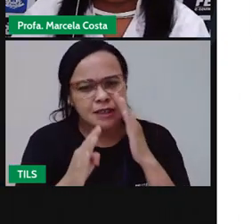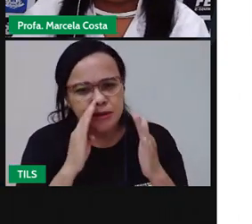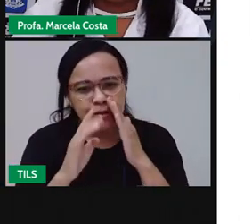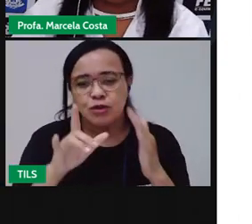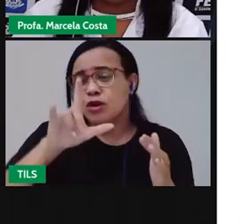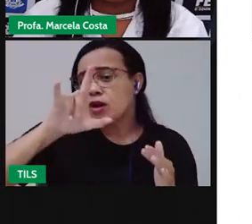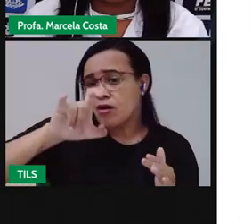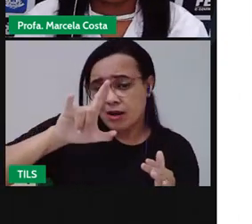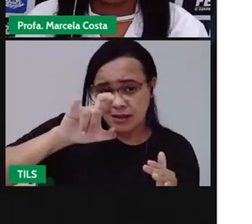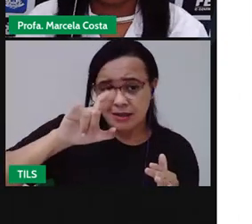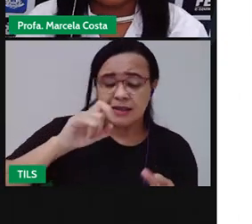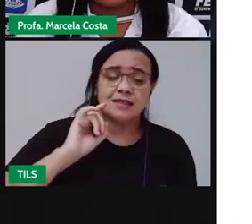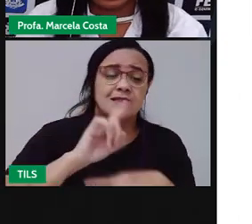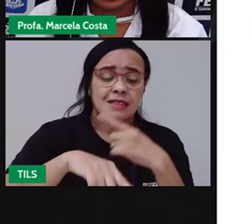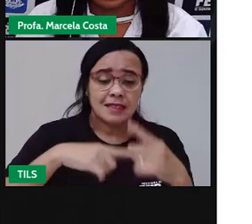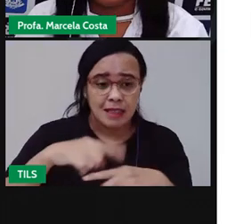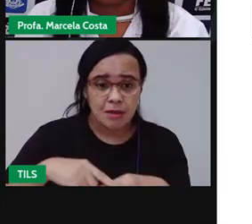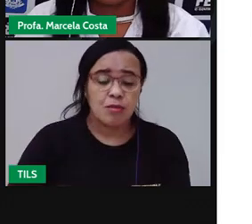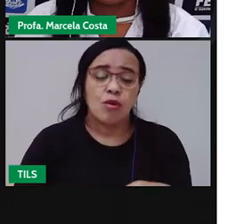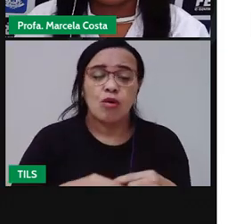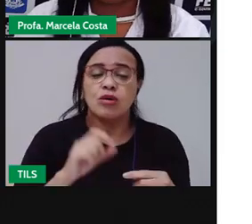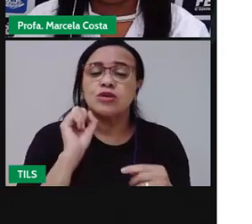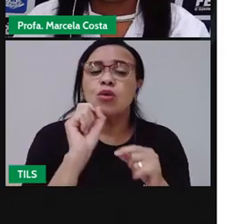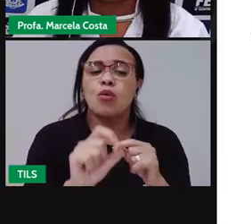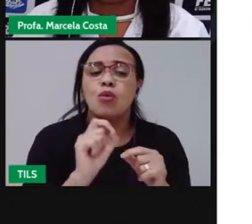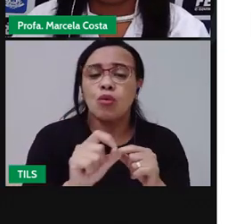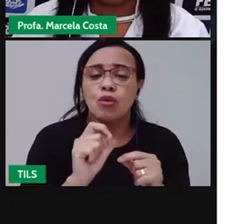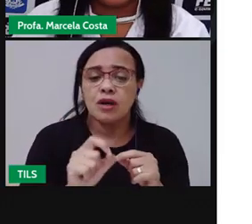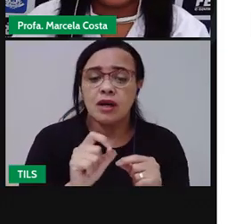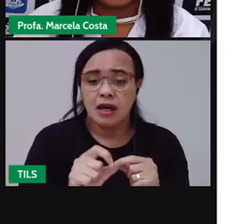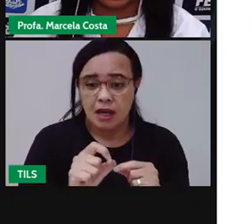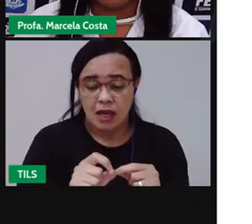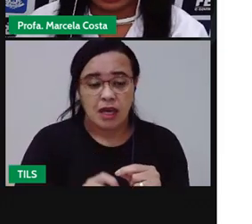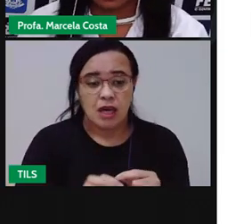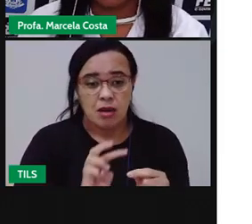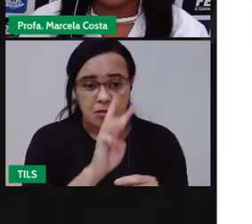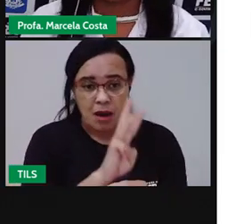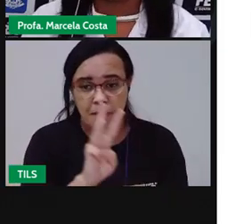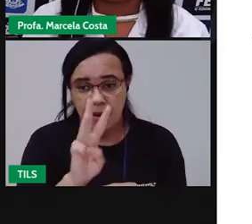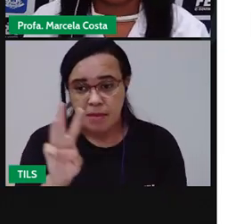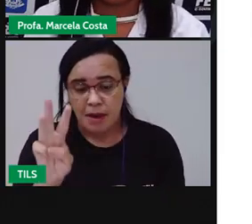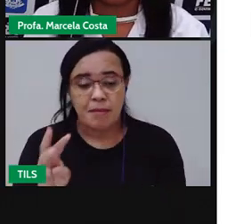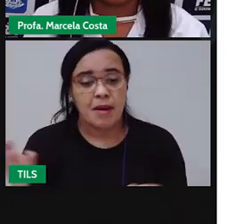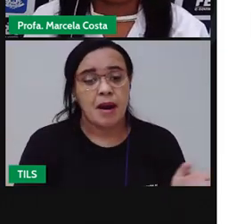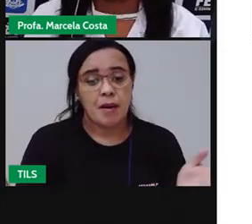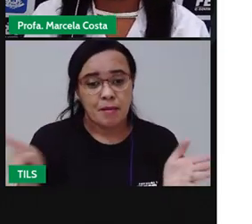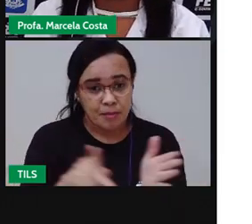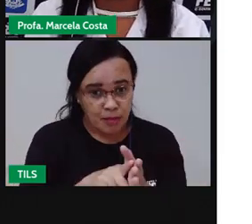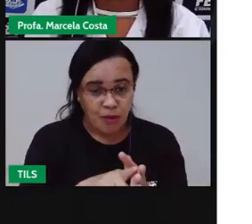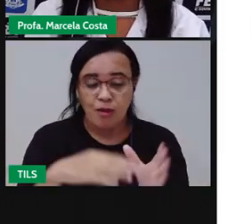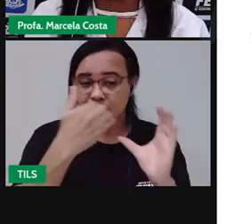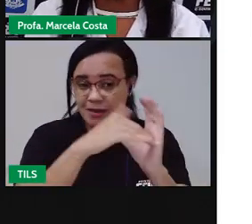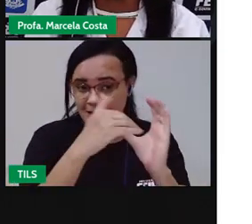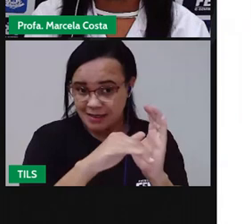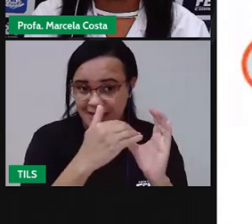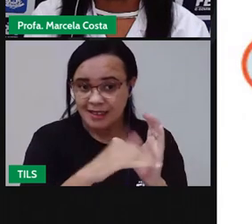marcar o arroba Seduc FSA, para a gente saber que você está acompanhando as atividades do percurso pedagógico.